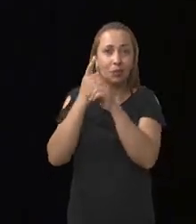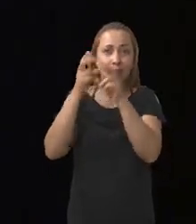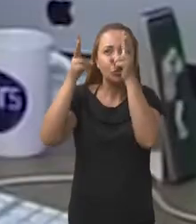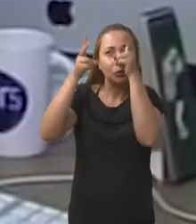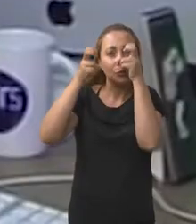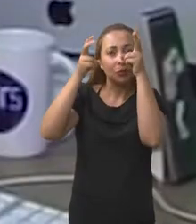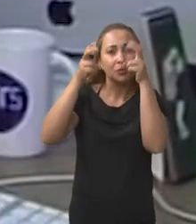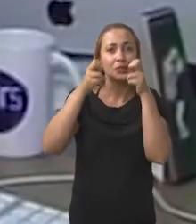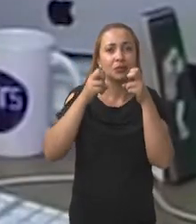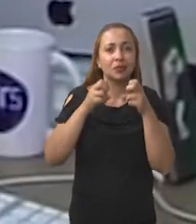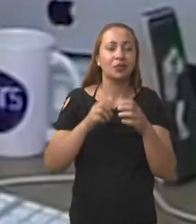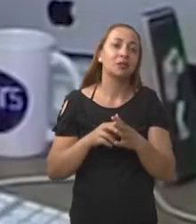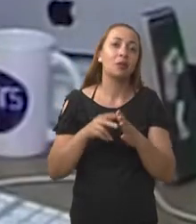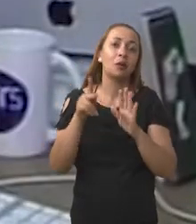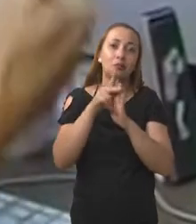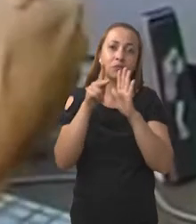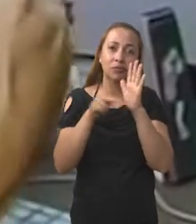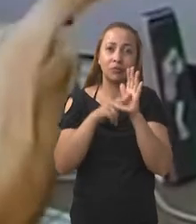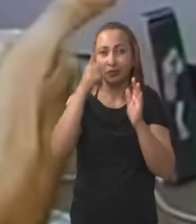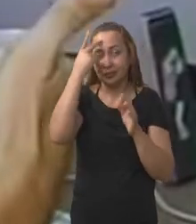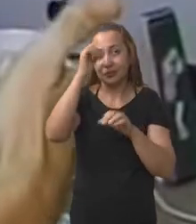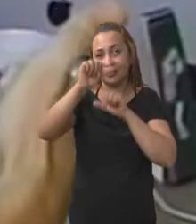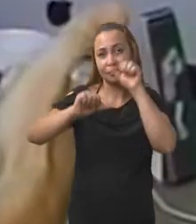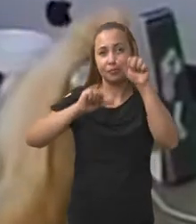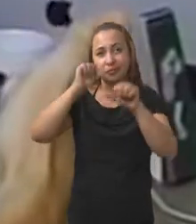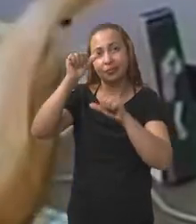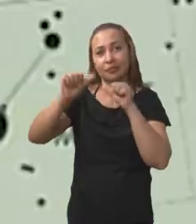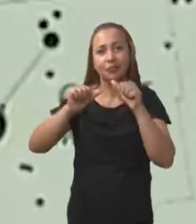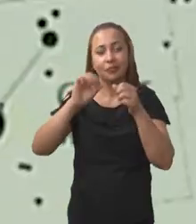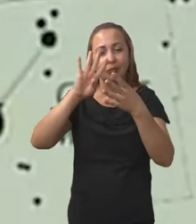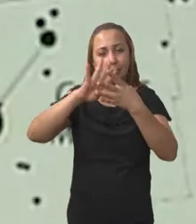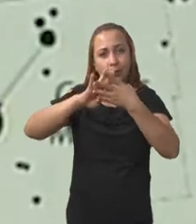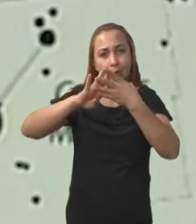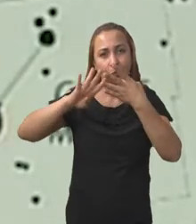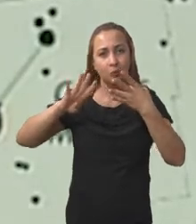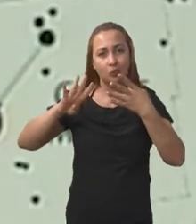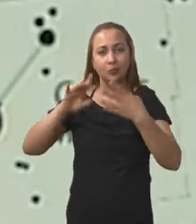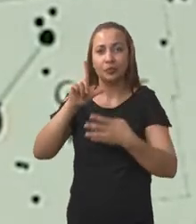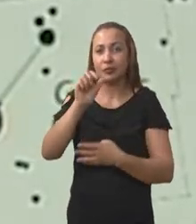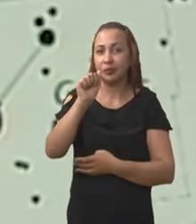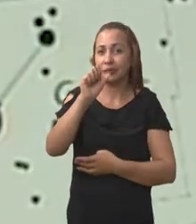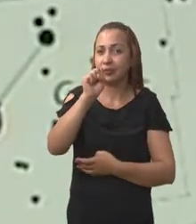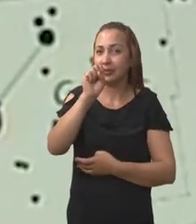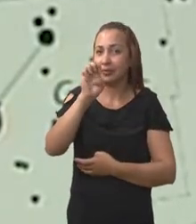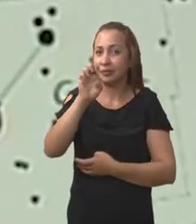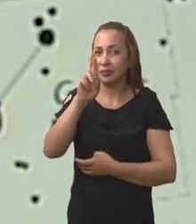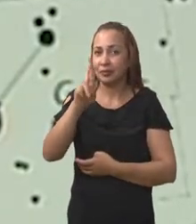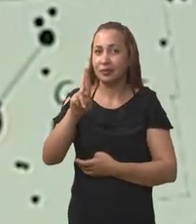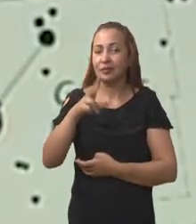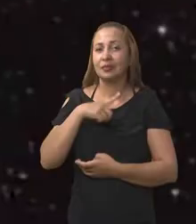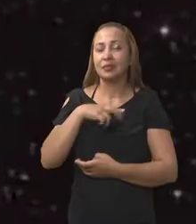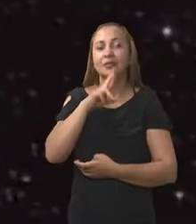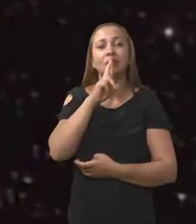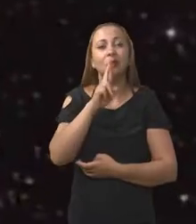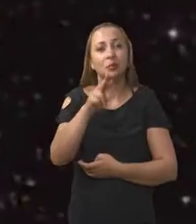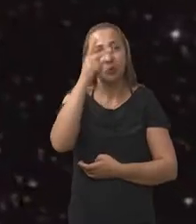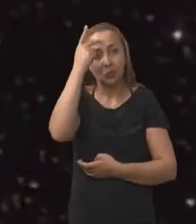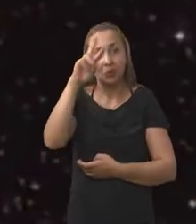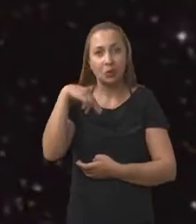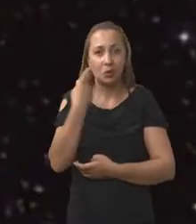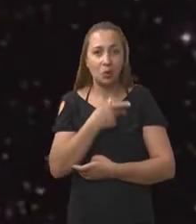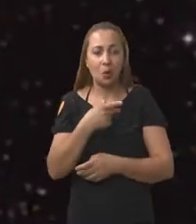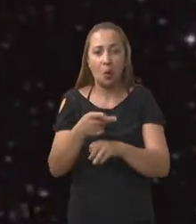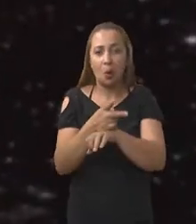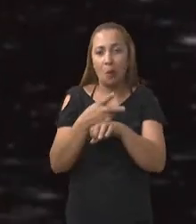de detecção. Esse projeto, para o desenvolvimento de um pente laser, seria a solução para nós